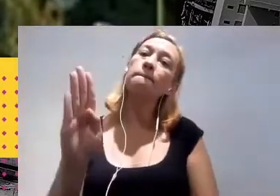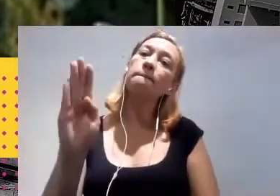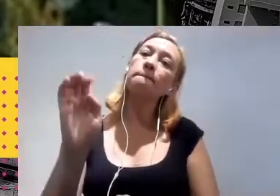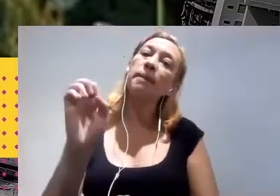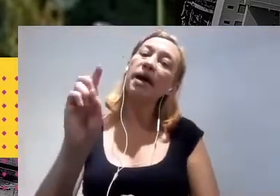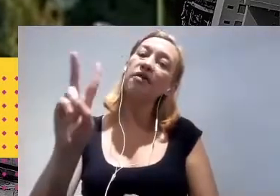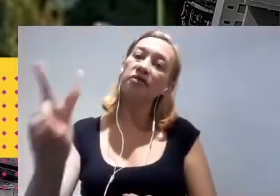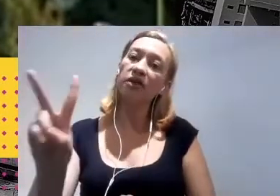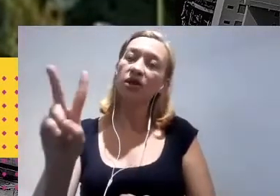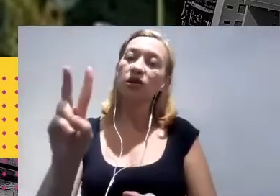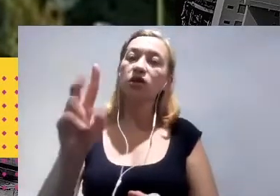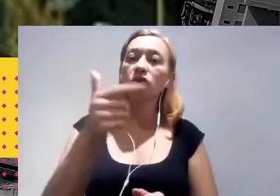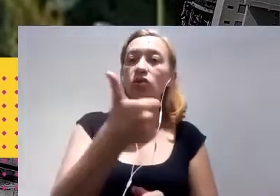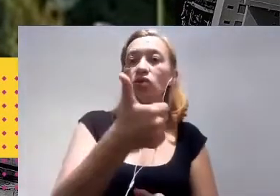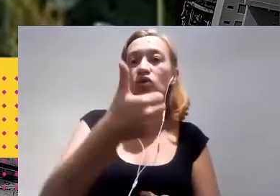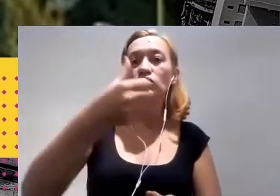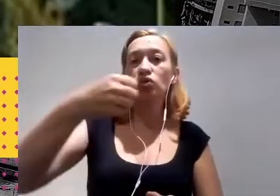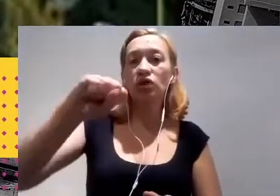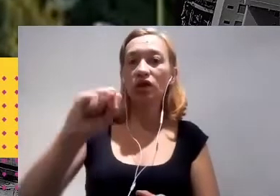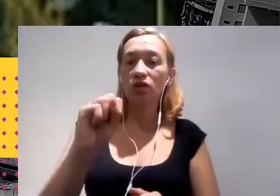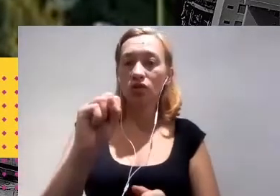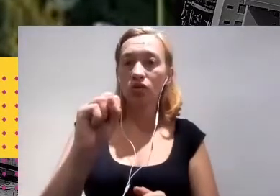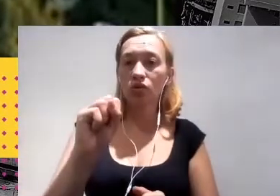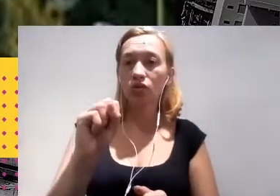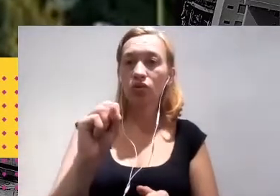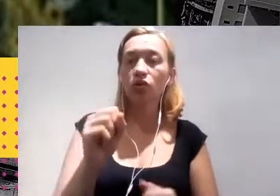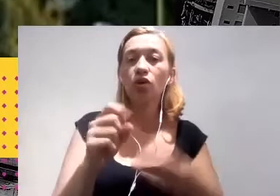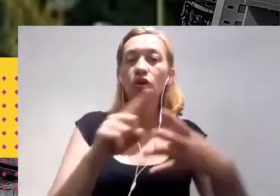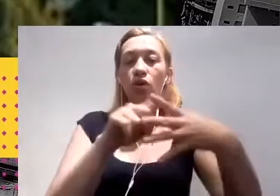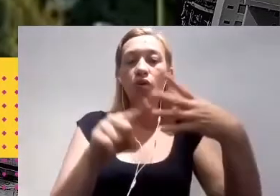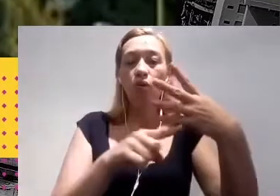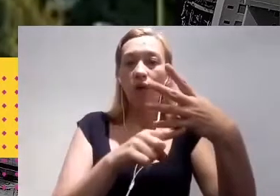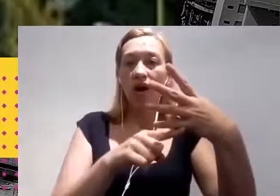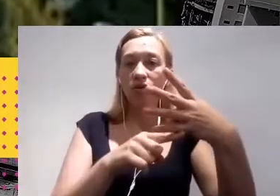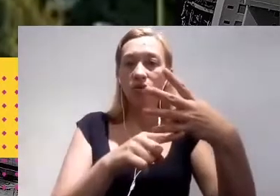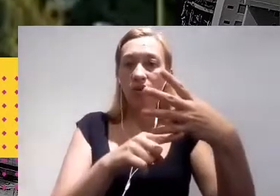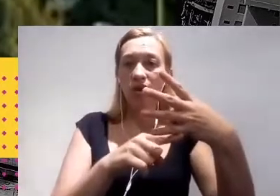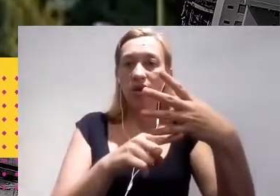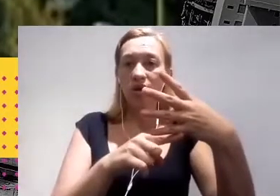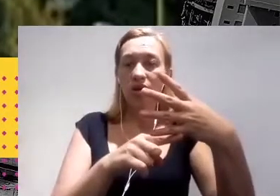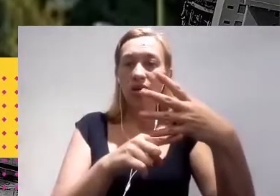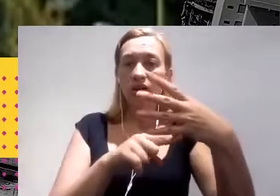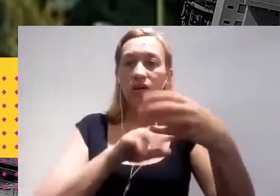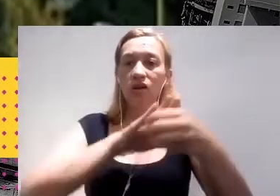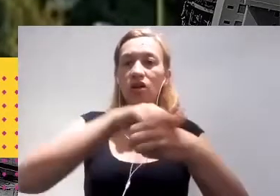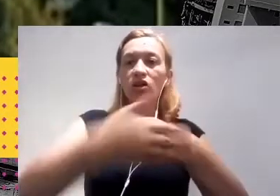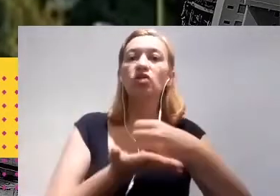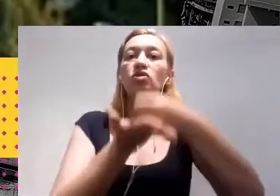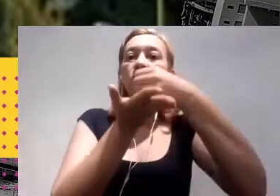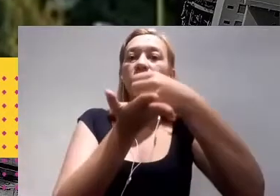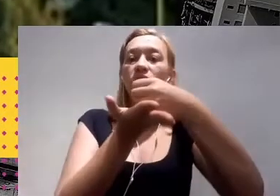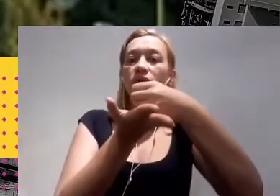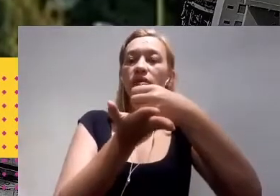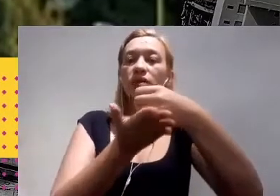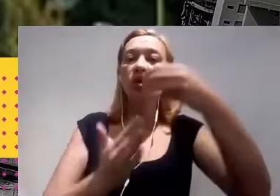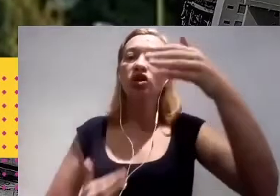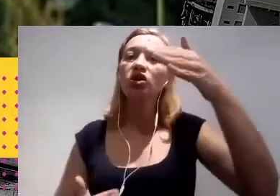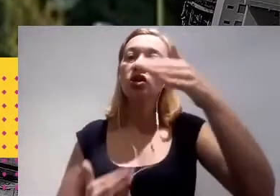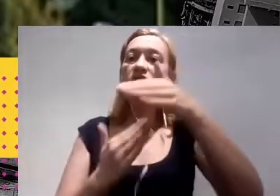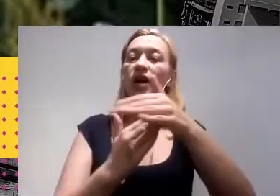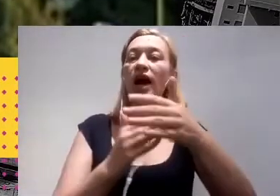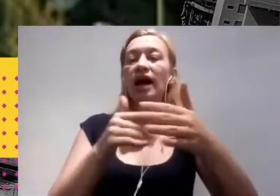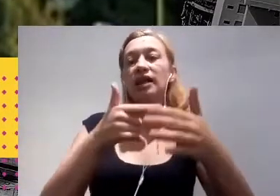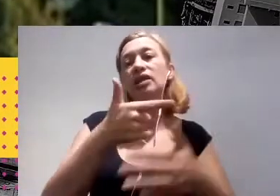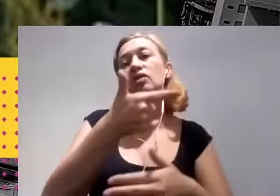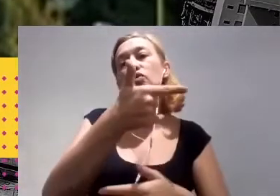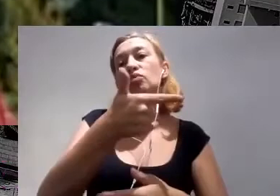externamente quatro metas de sustentabilidade para serem atingidas até 2025. E